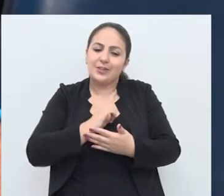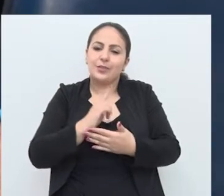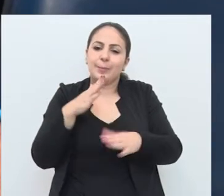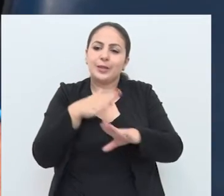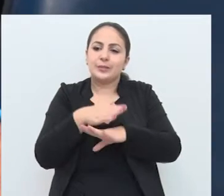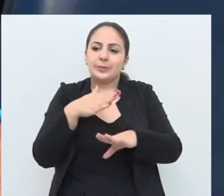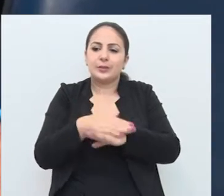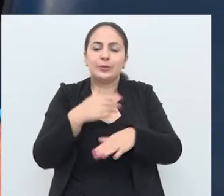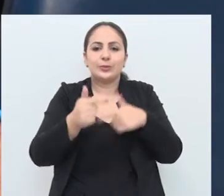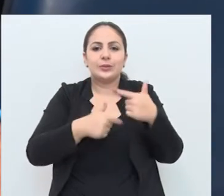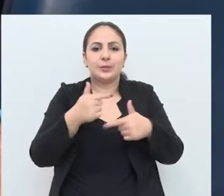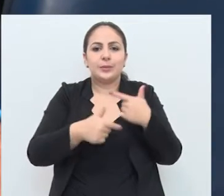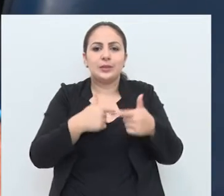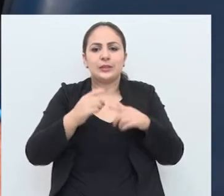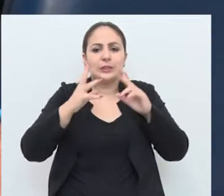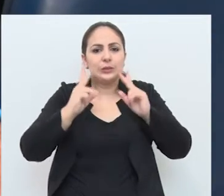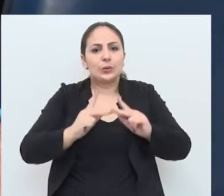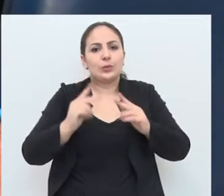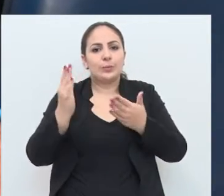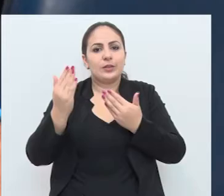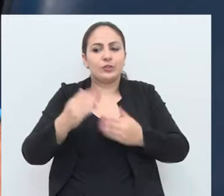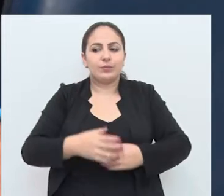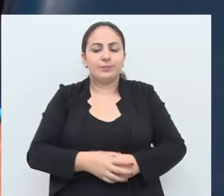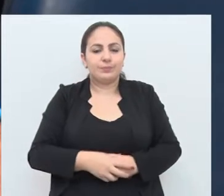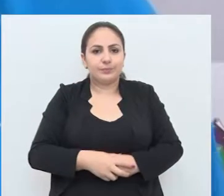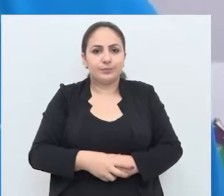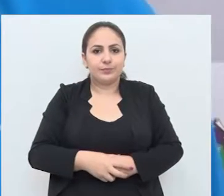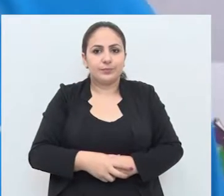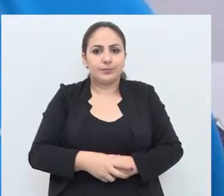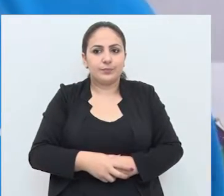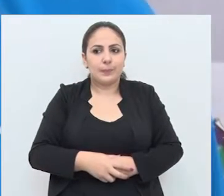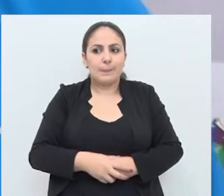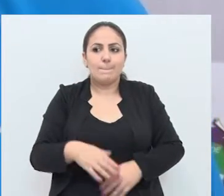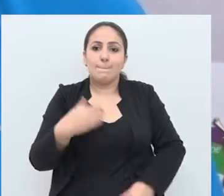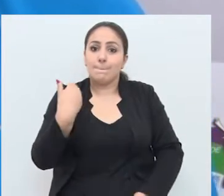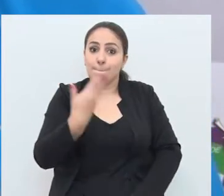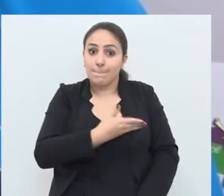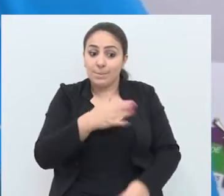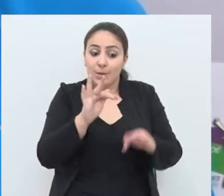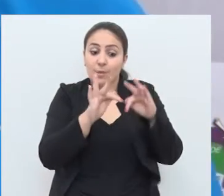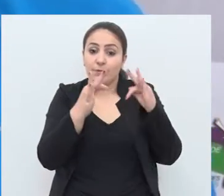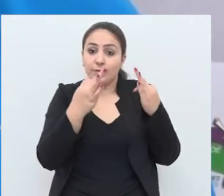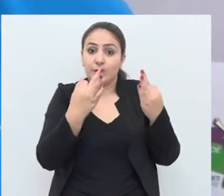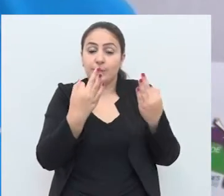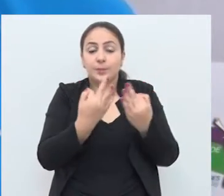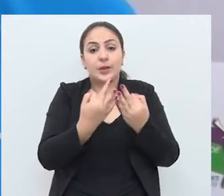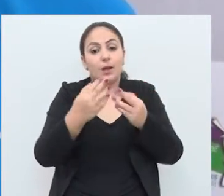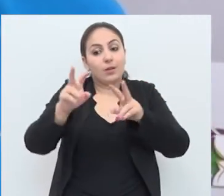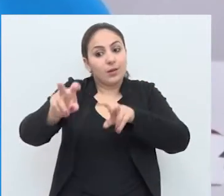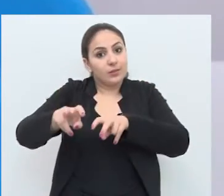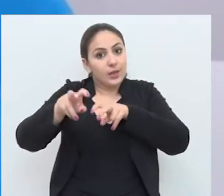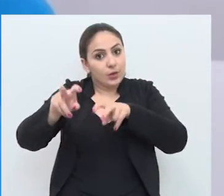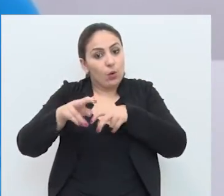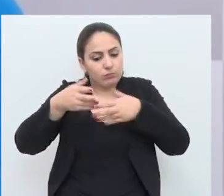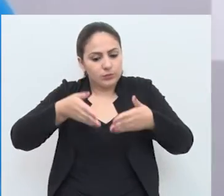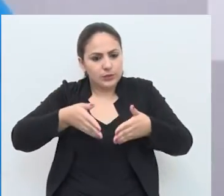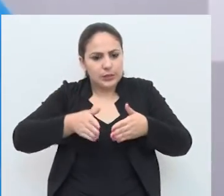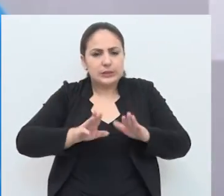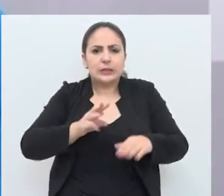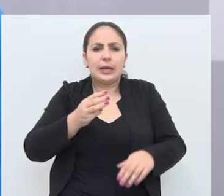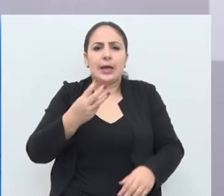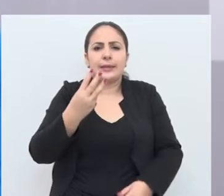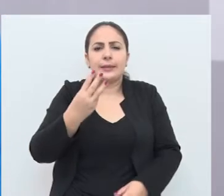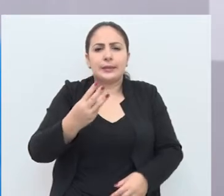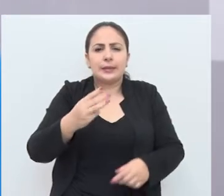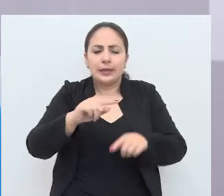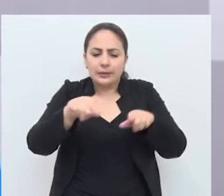contaram parte do trabalho dos homenageados. Assim, a gente é uma família de origem do interior, né? Nascido nas